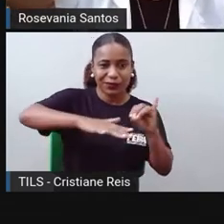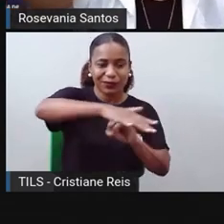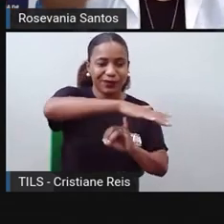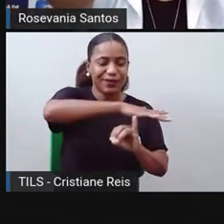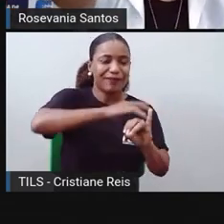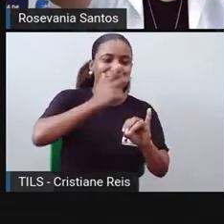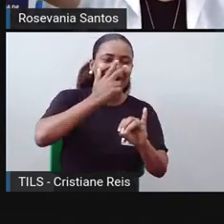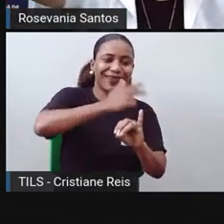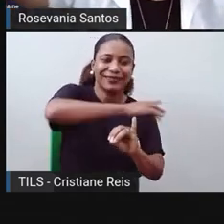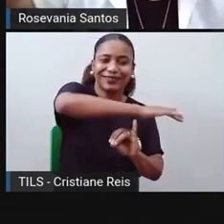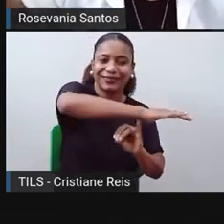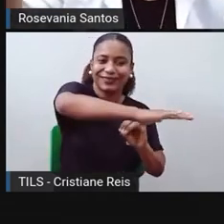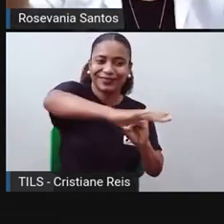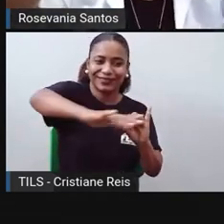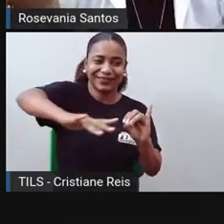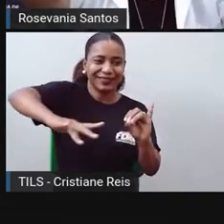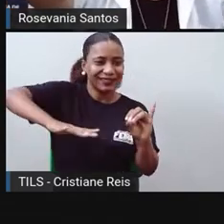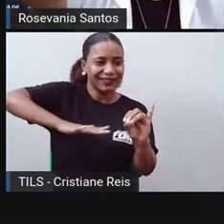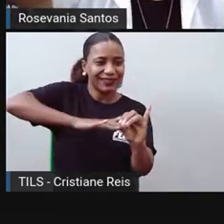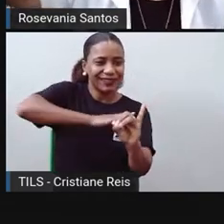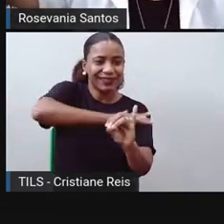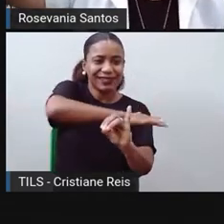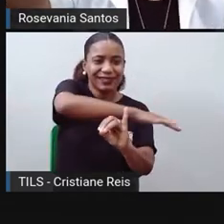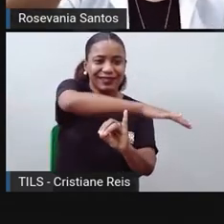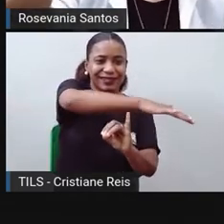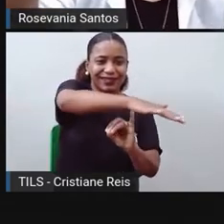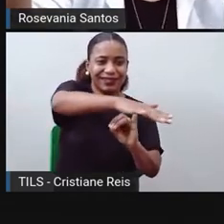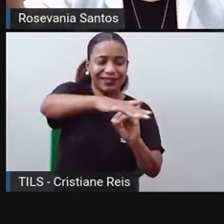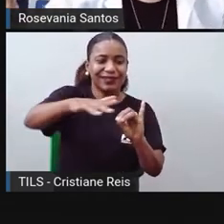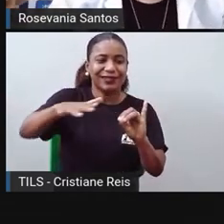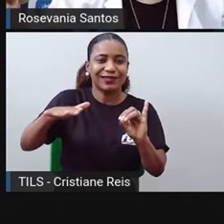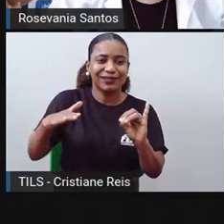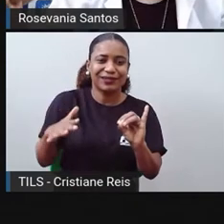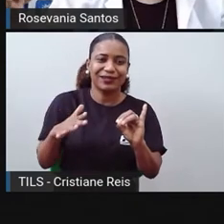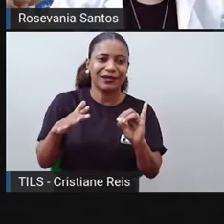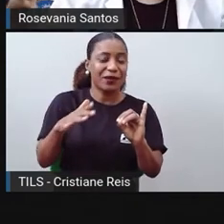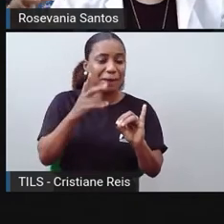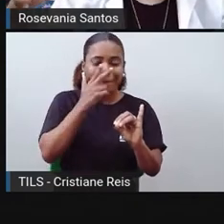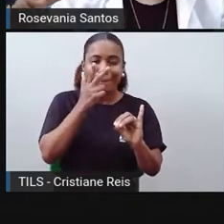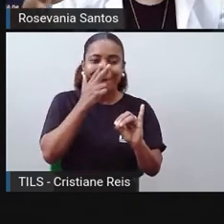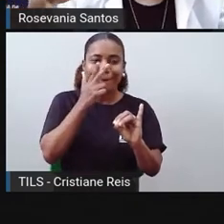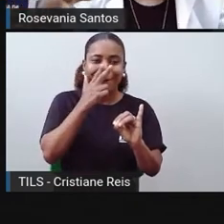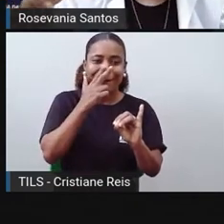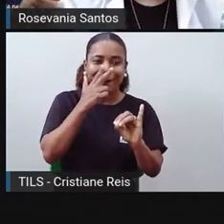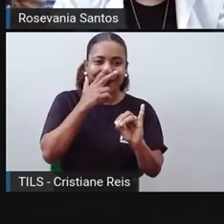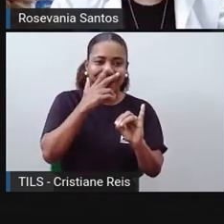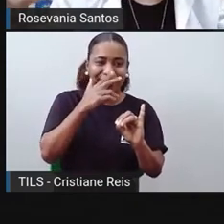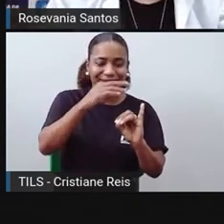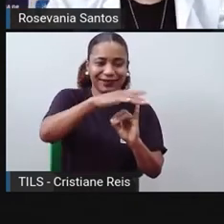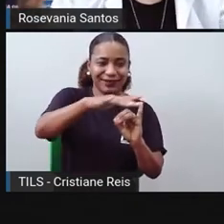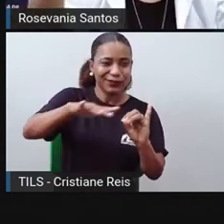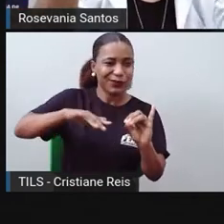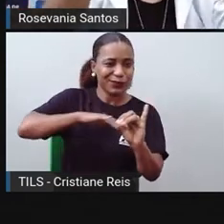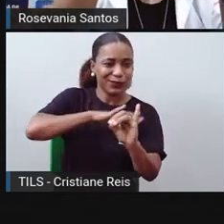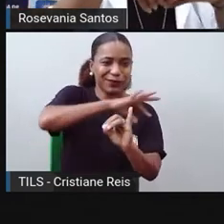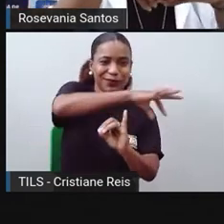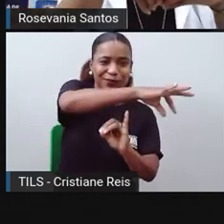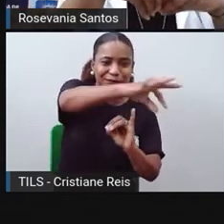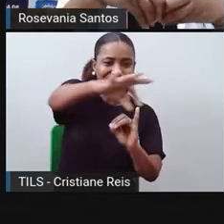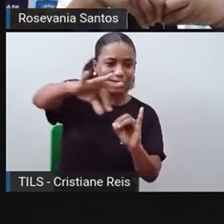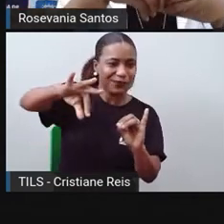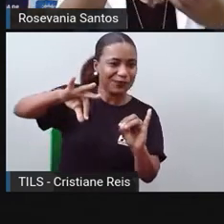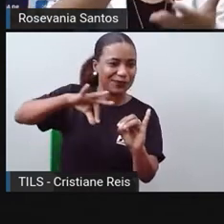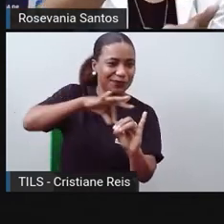tipo um anelzinho em volta, e fica uma piscina natural entre essa parte que se formou que a gente chama do atol e